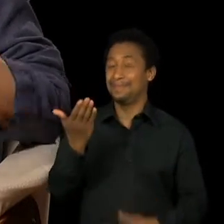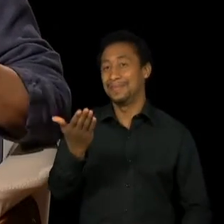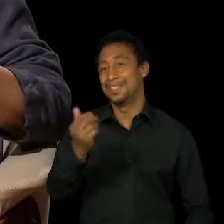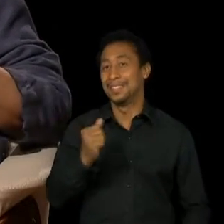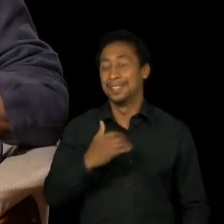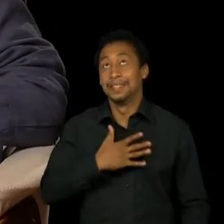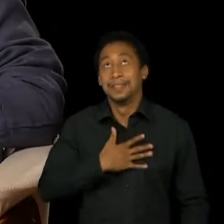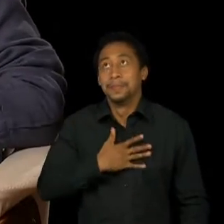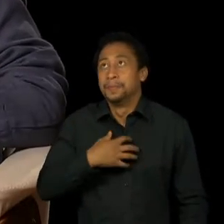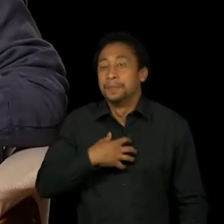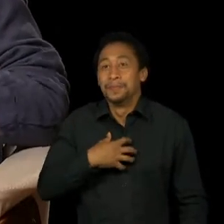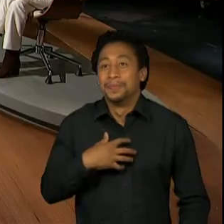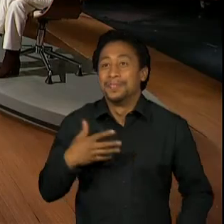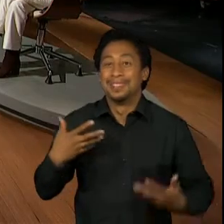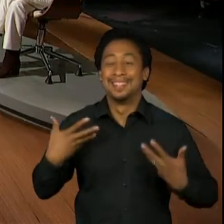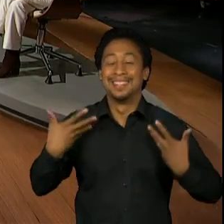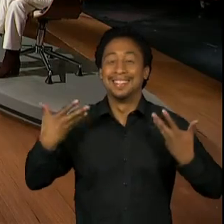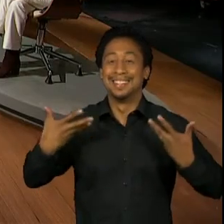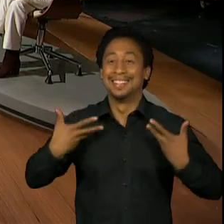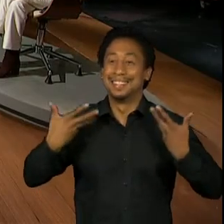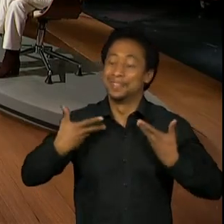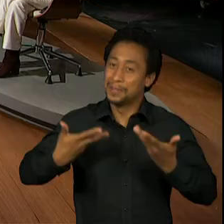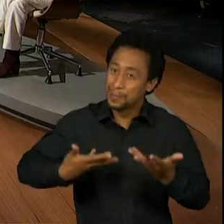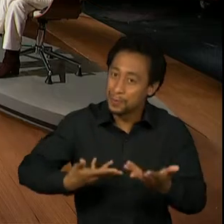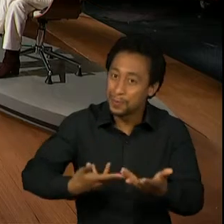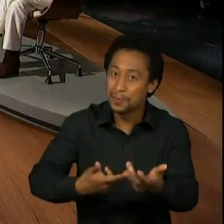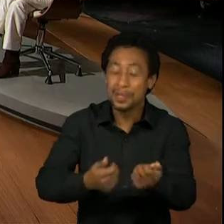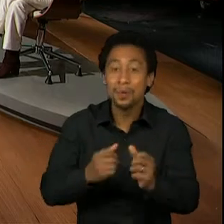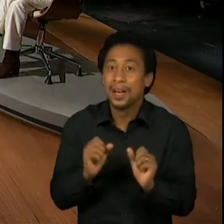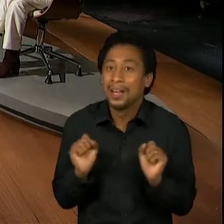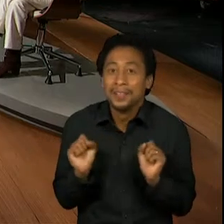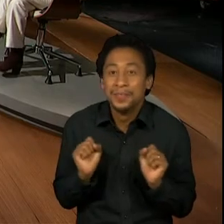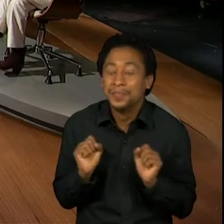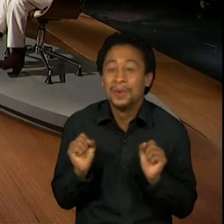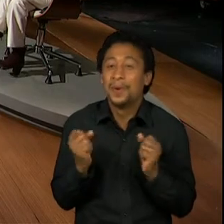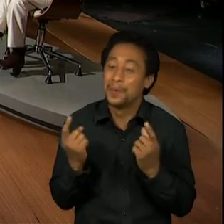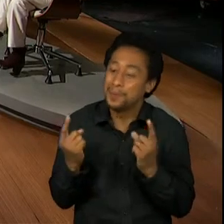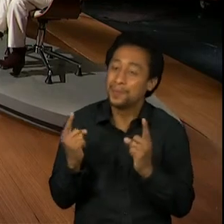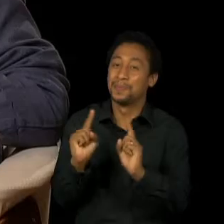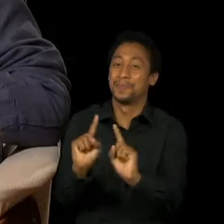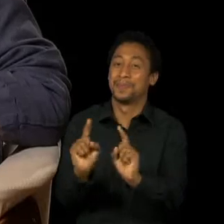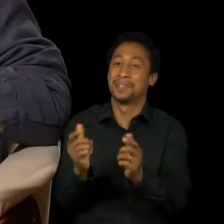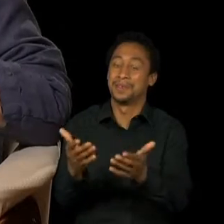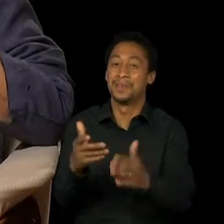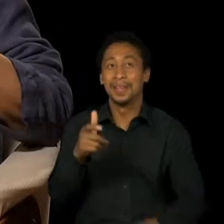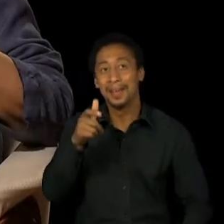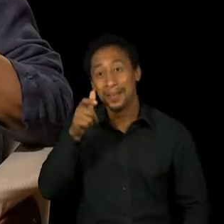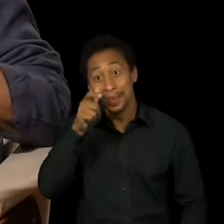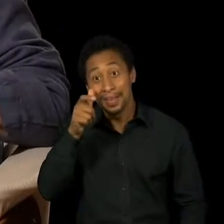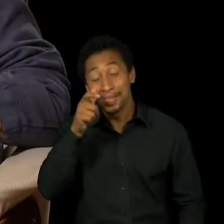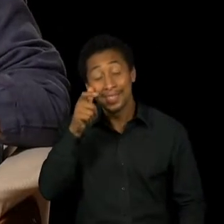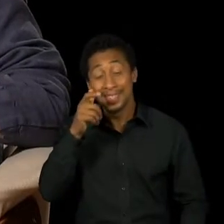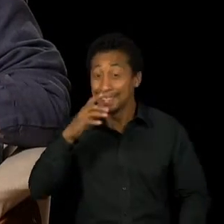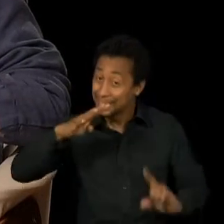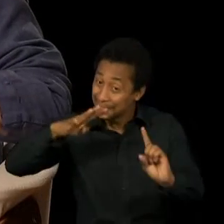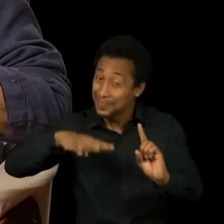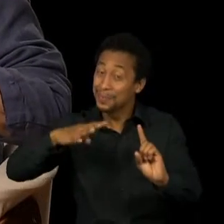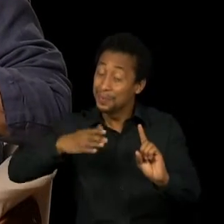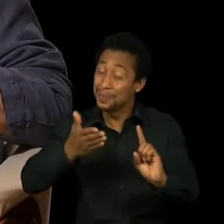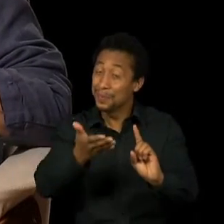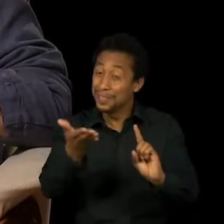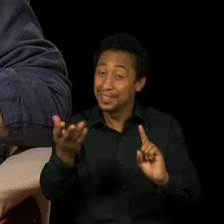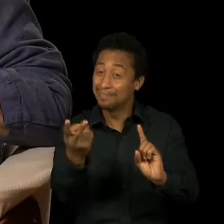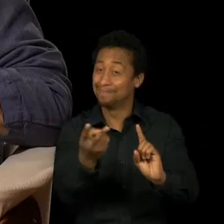Fiquei super contente com esse convite. Eu adoro o programa de vocês, assisto e sou a maior fã. E acho que